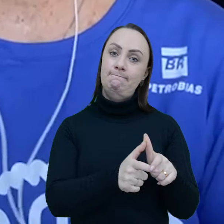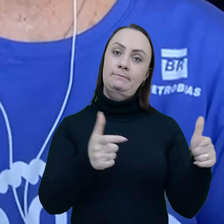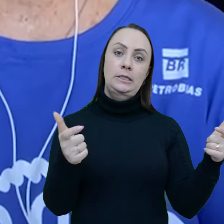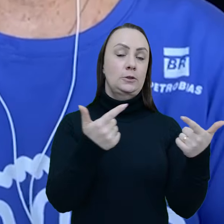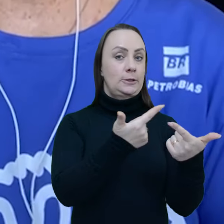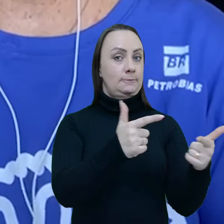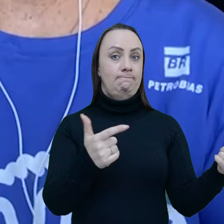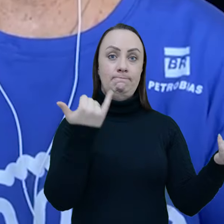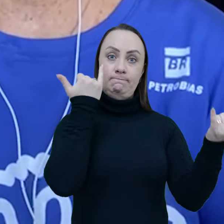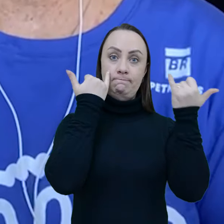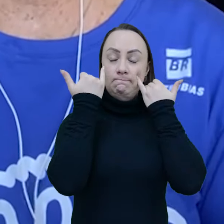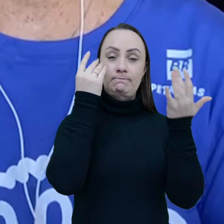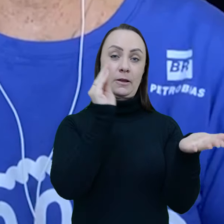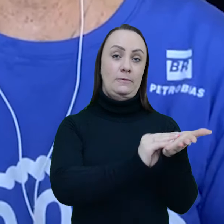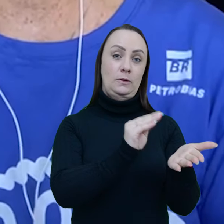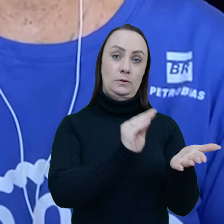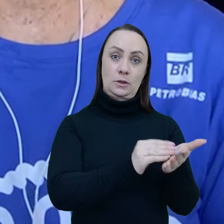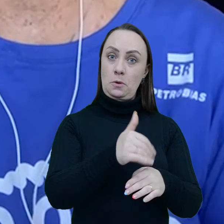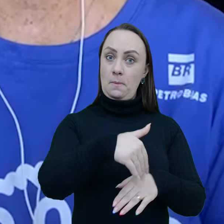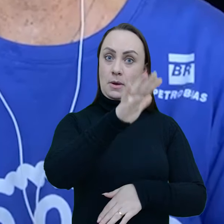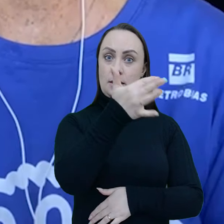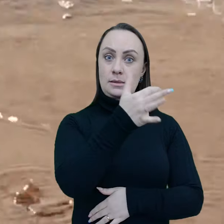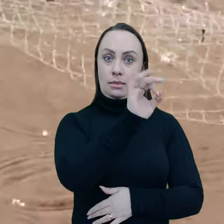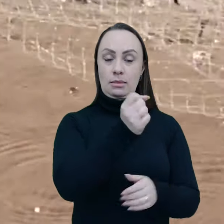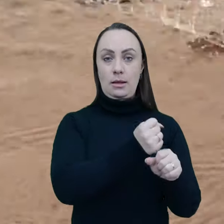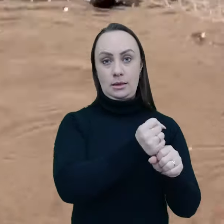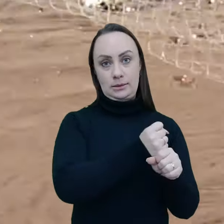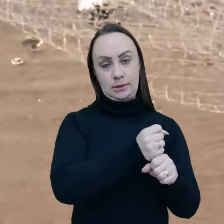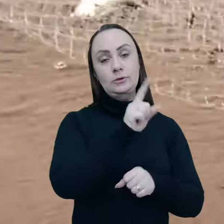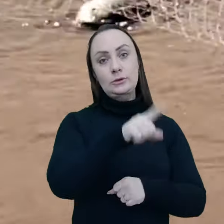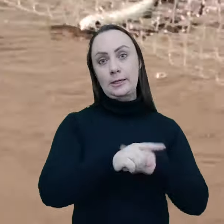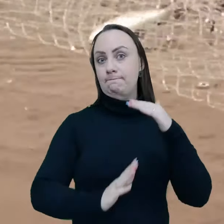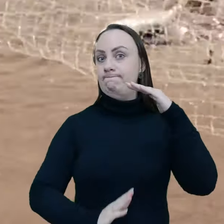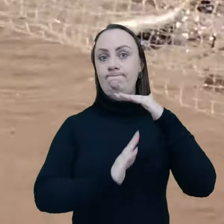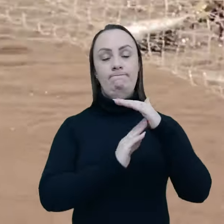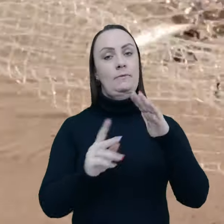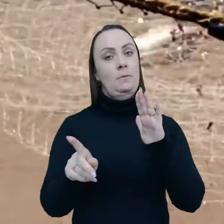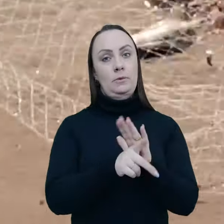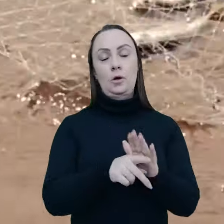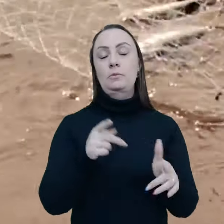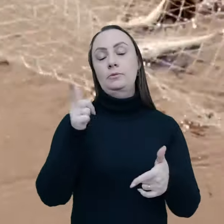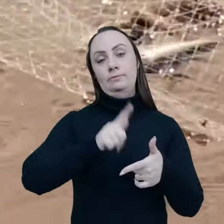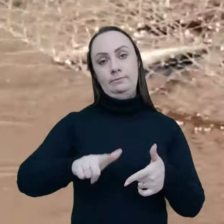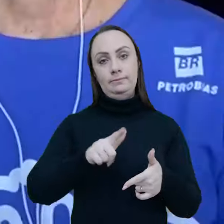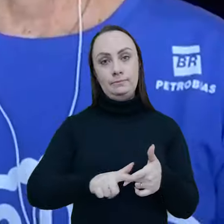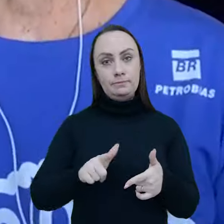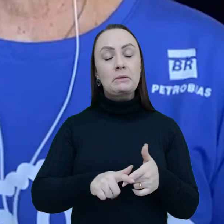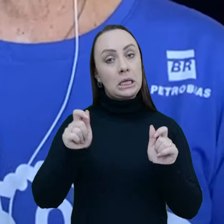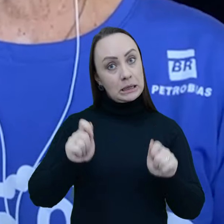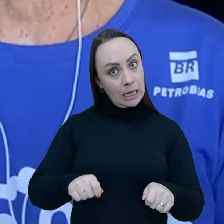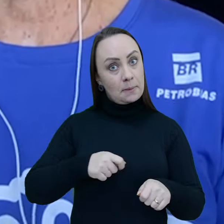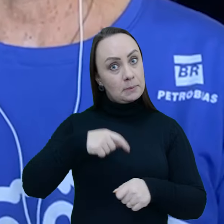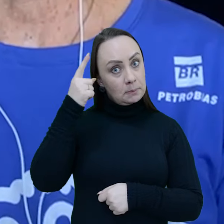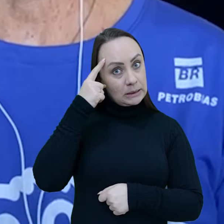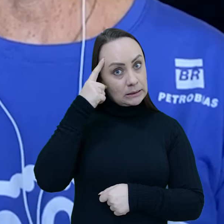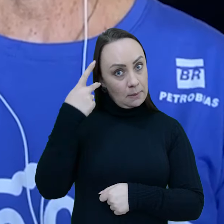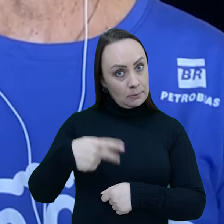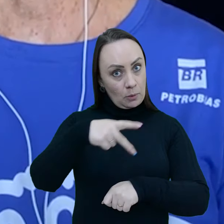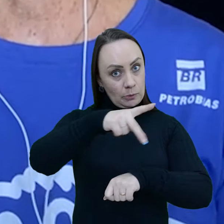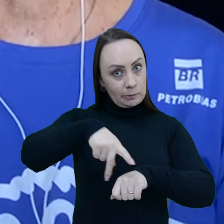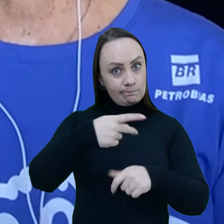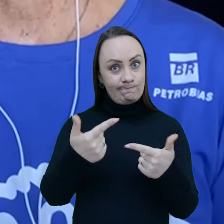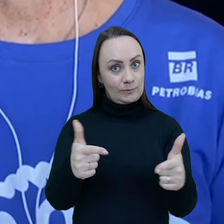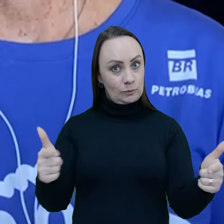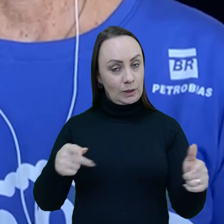boa parte do território, essas informações já estão faltando há mais de 10 anos. Isso é um grande obstáculo para a gestão pesqueira eficiente. É possível pensar num país sem